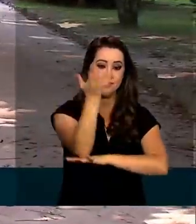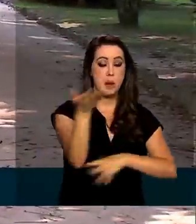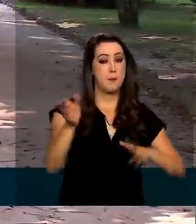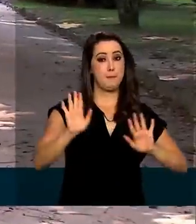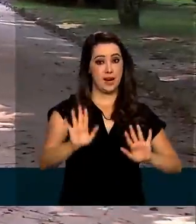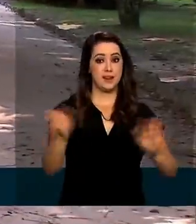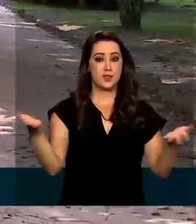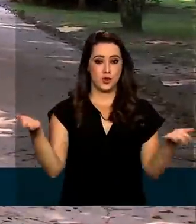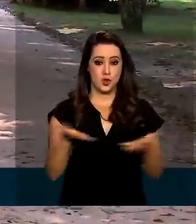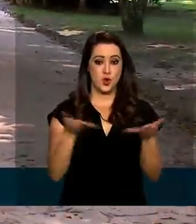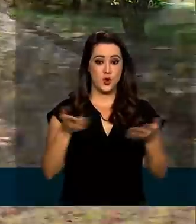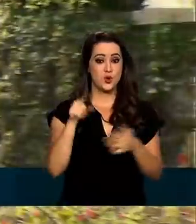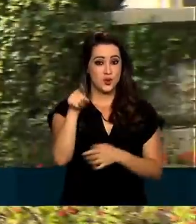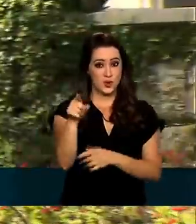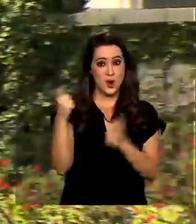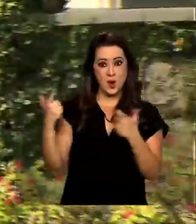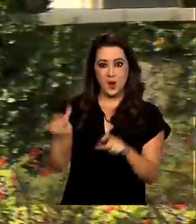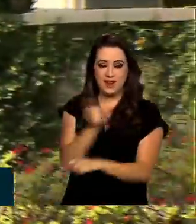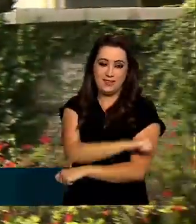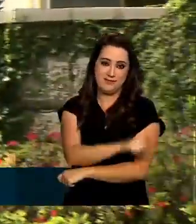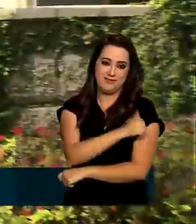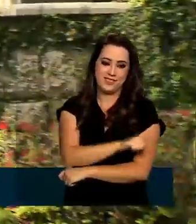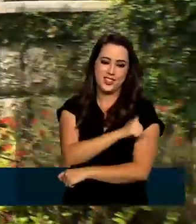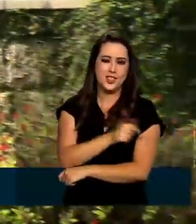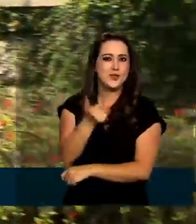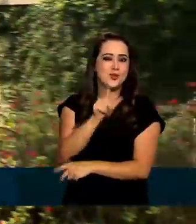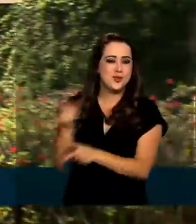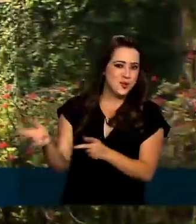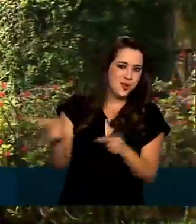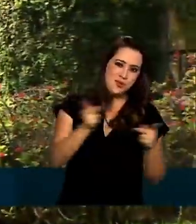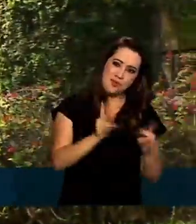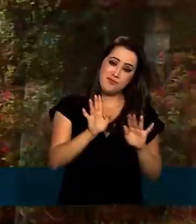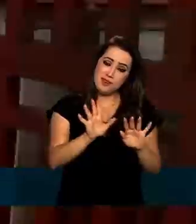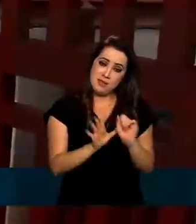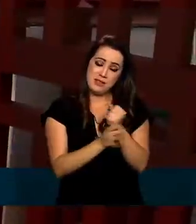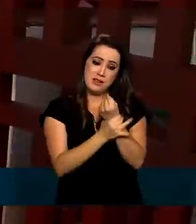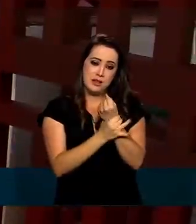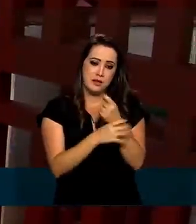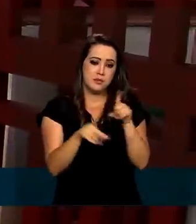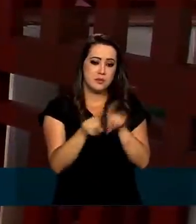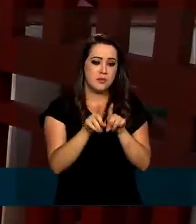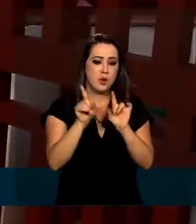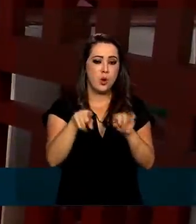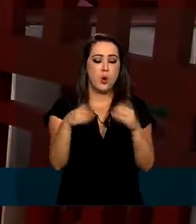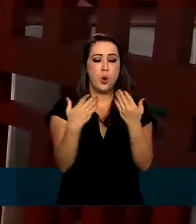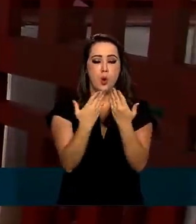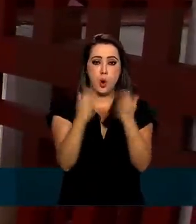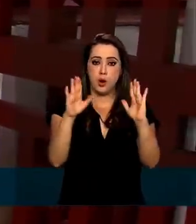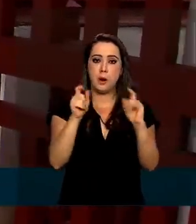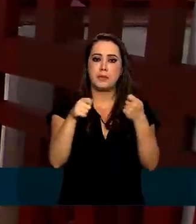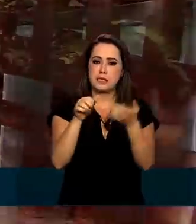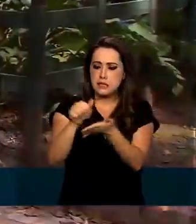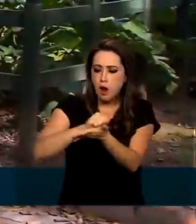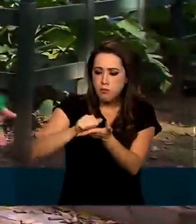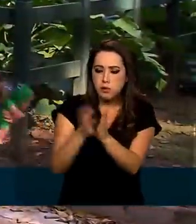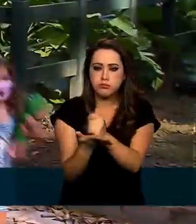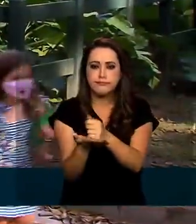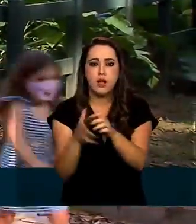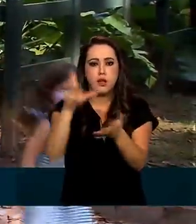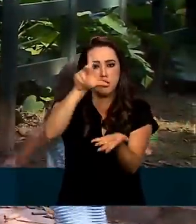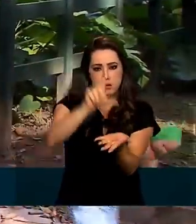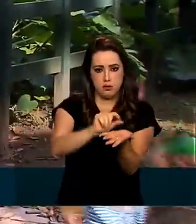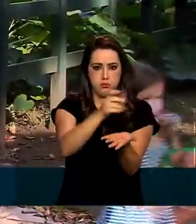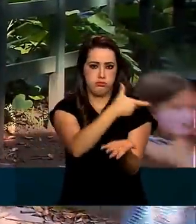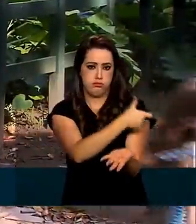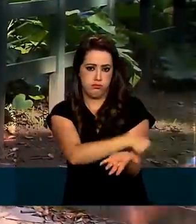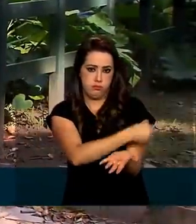Jardim Botânico do Rio recebeu de volta os visitantes. Por questão de segurança, na entrada é preciso limpar a mão com álcool gel e